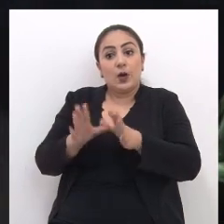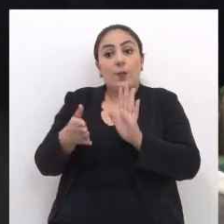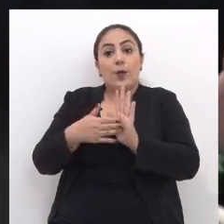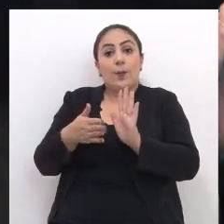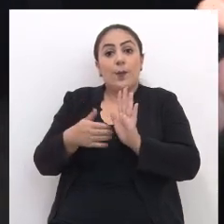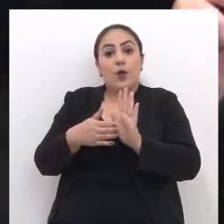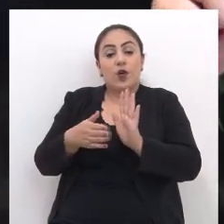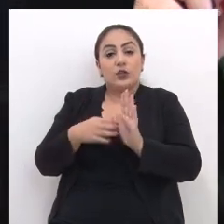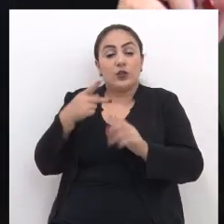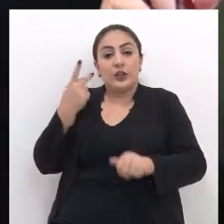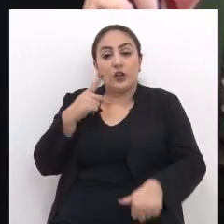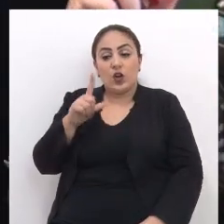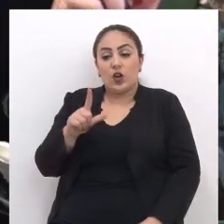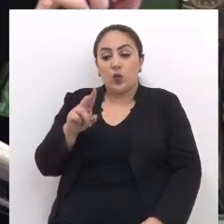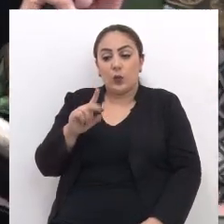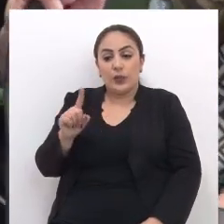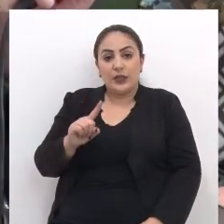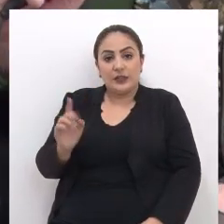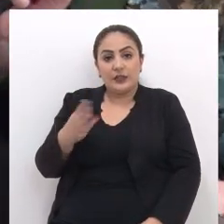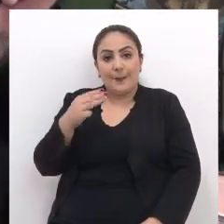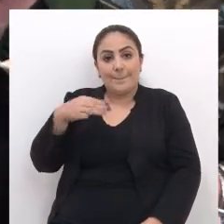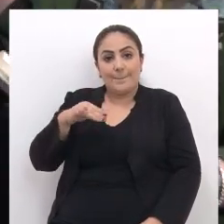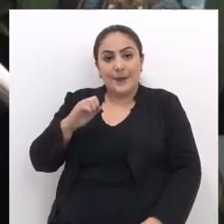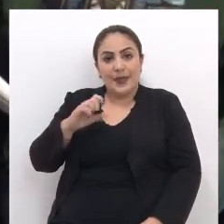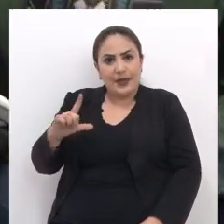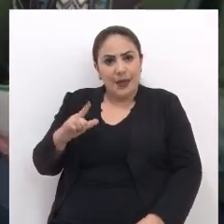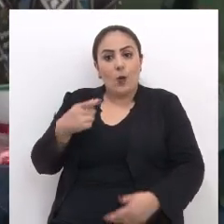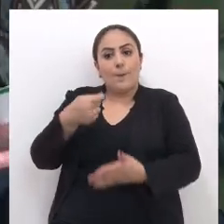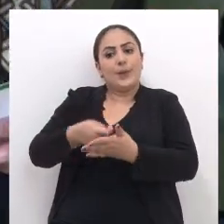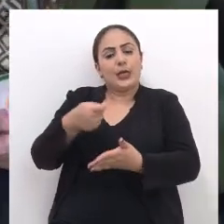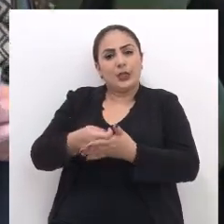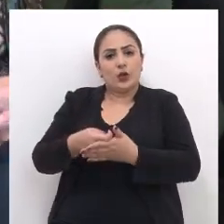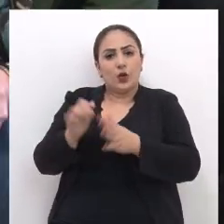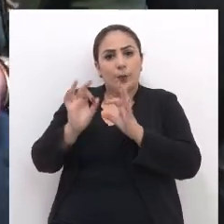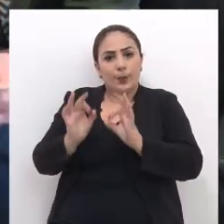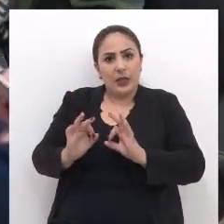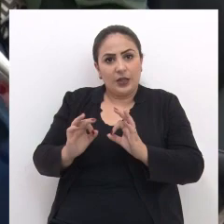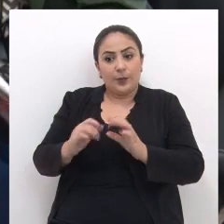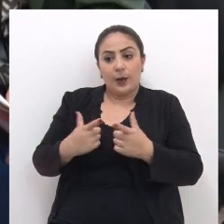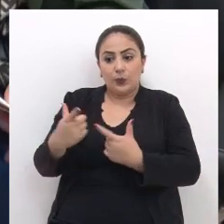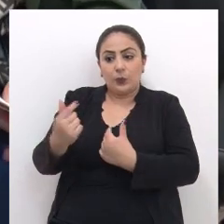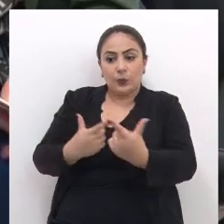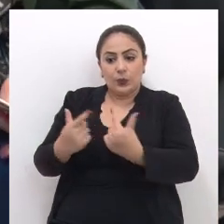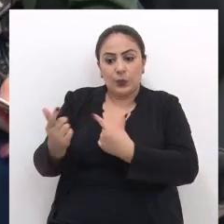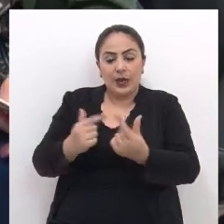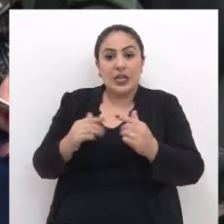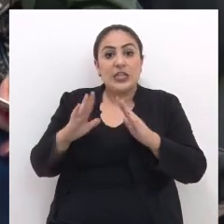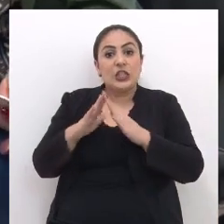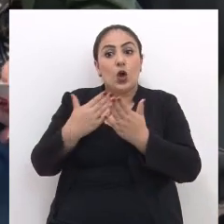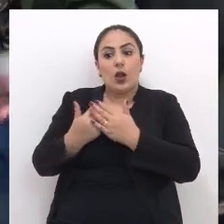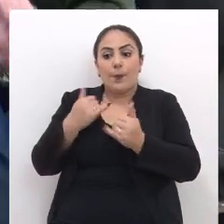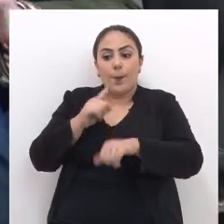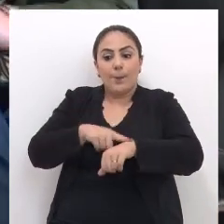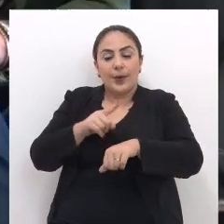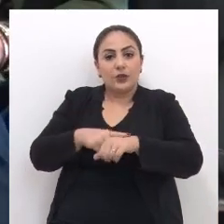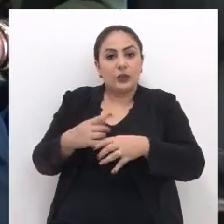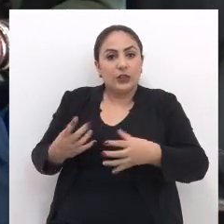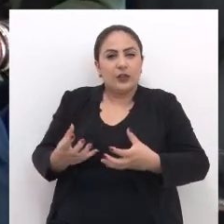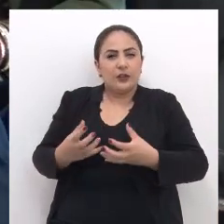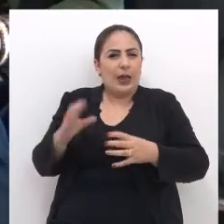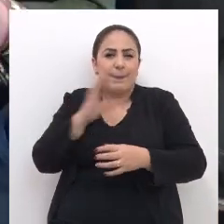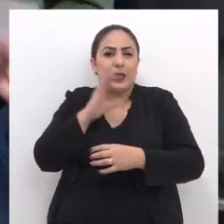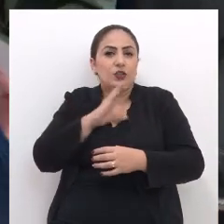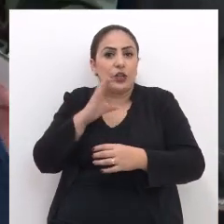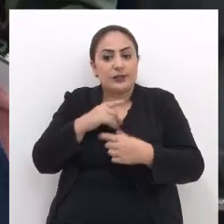sobre a proposta do vereador Luiz Miguel Chais Que torna obrigatório, então, um plano Para a evacuação de escolas em situação de emergência Essa